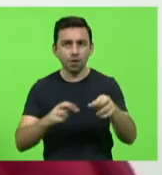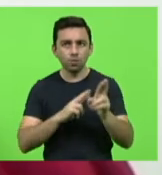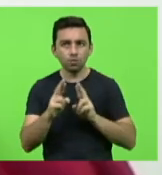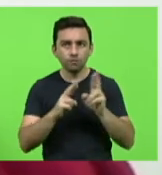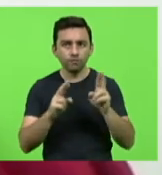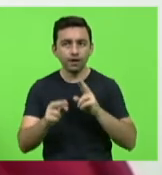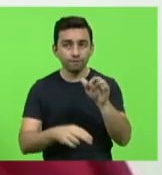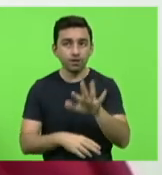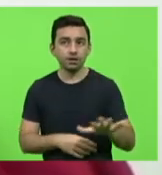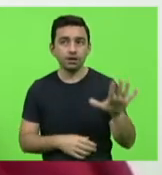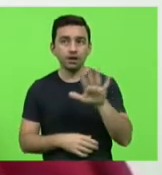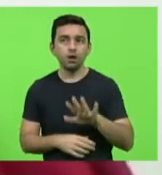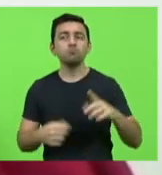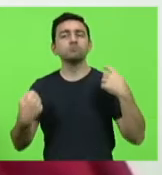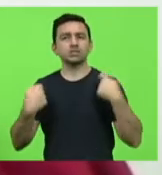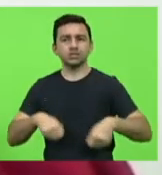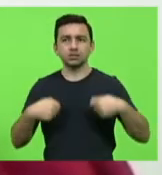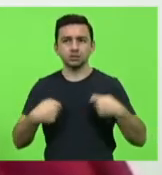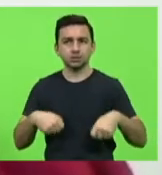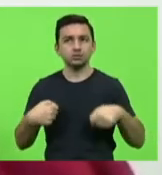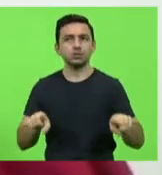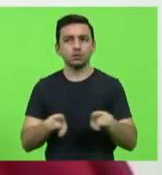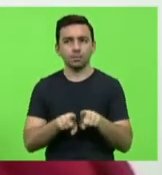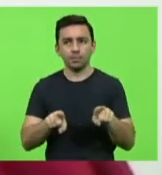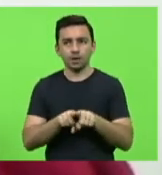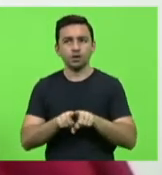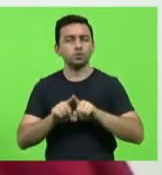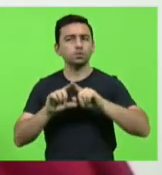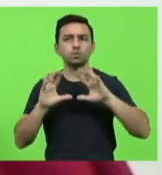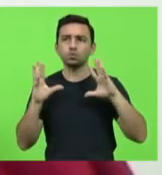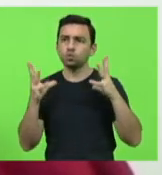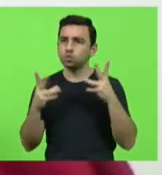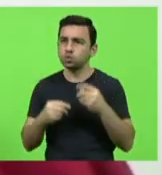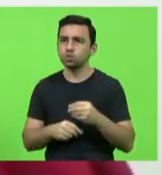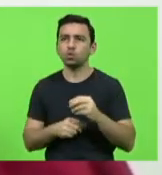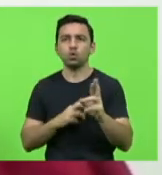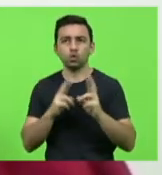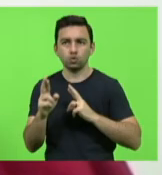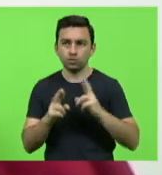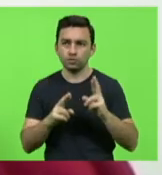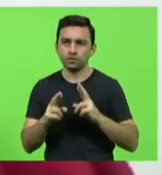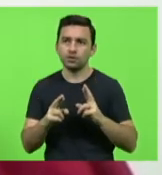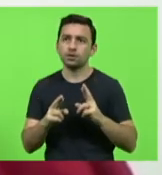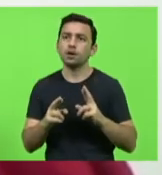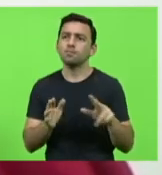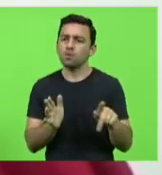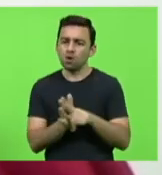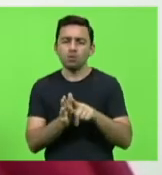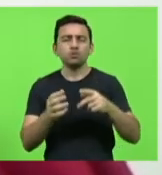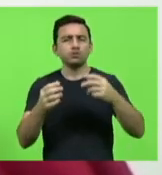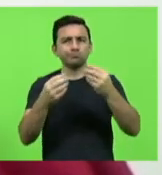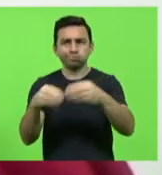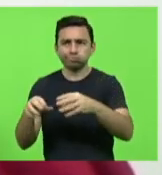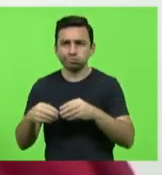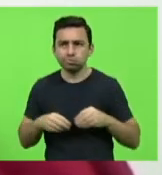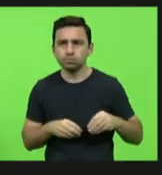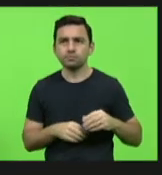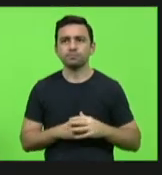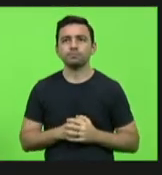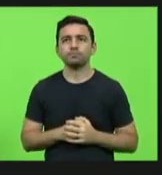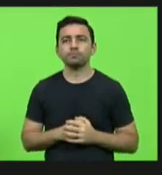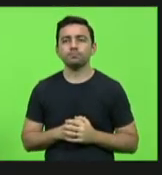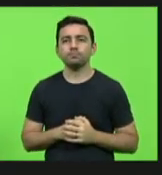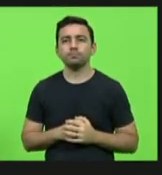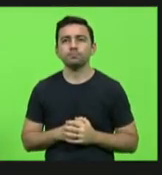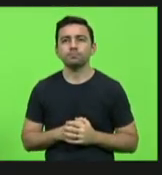federais precisa ter para todas as nossas rodovias em precárias condições mais